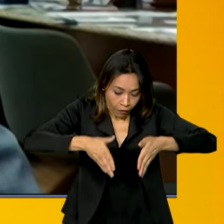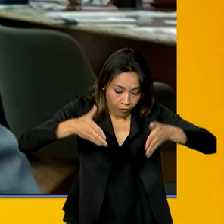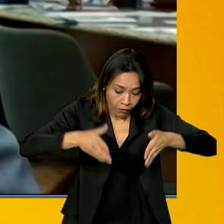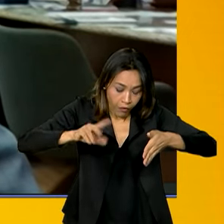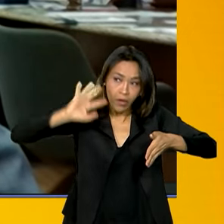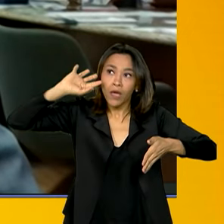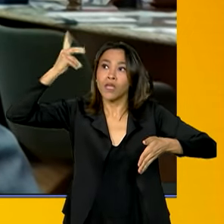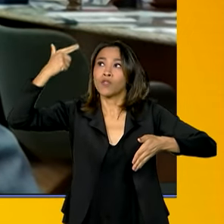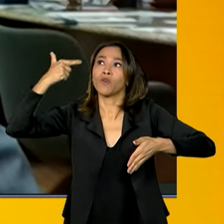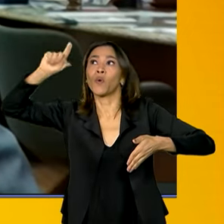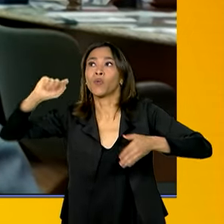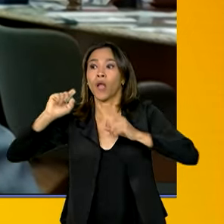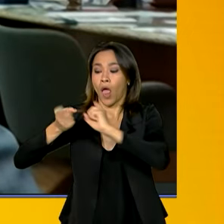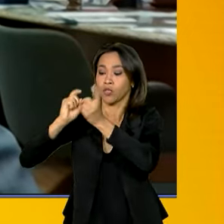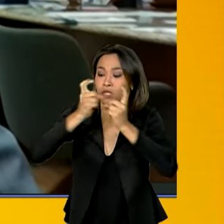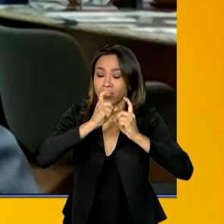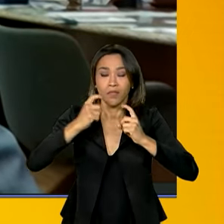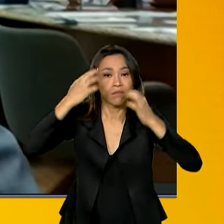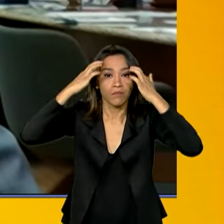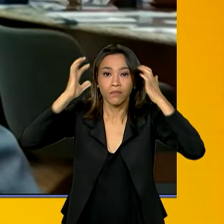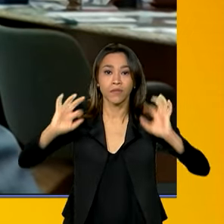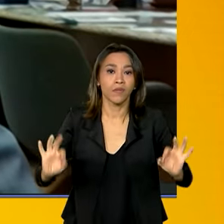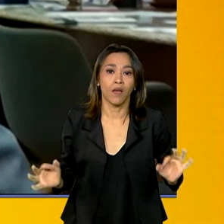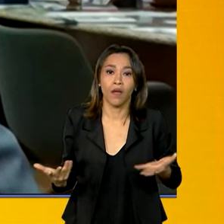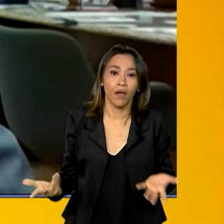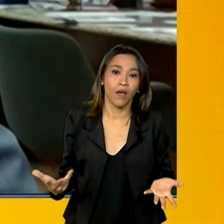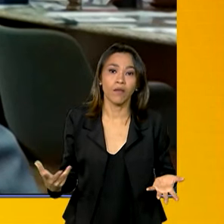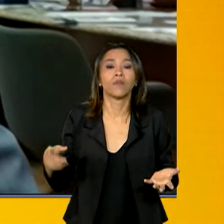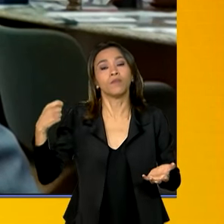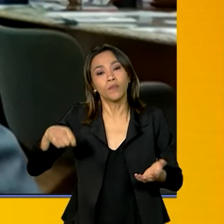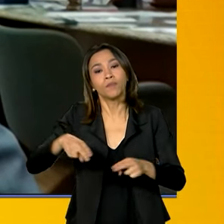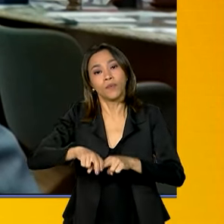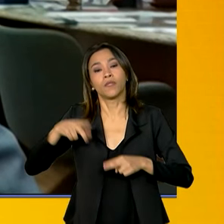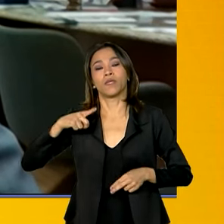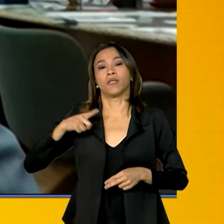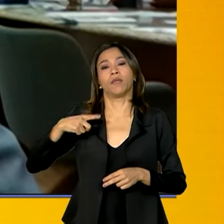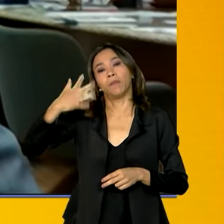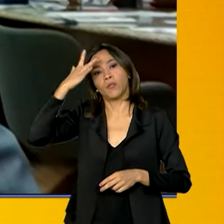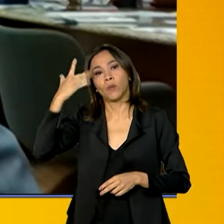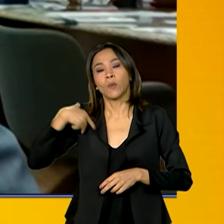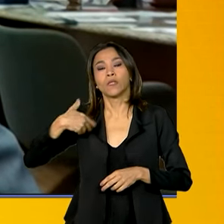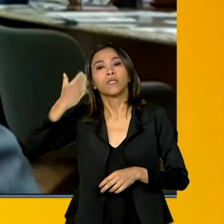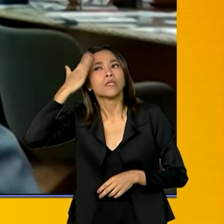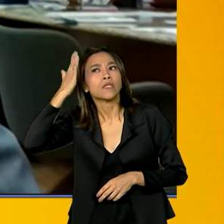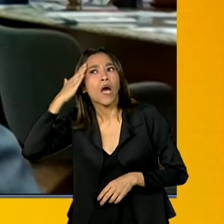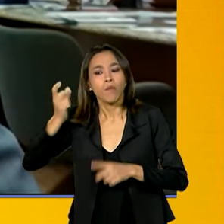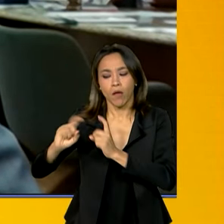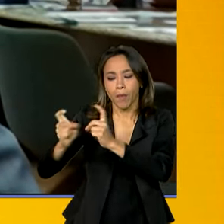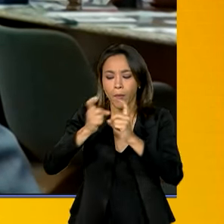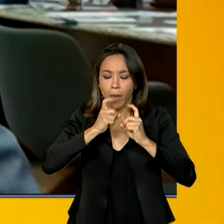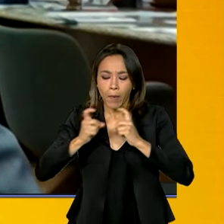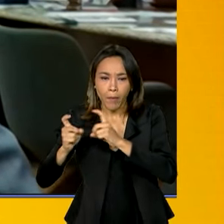melhor ter gente que conheça para dividir as